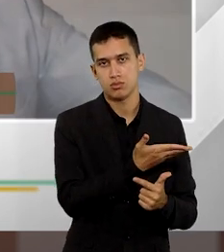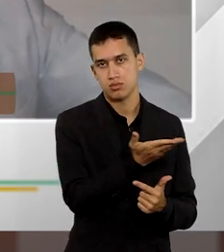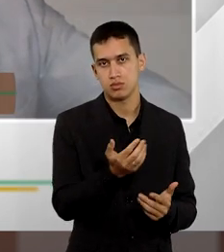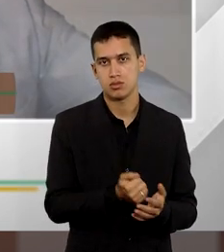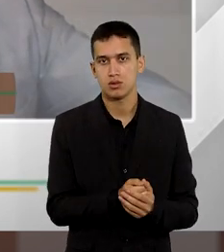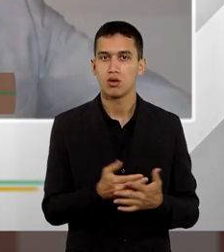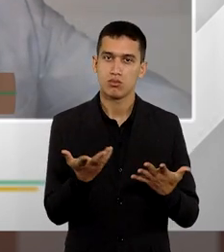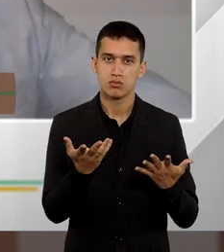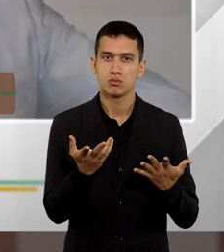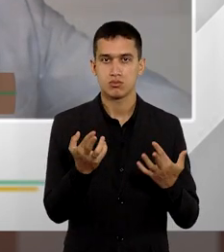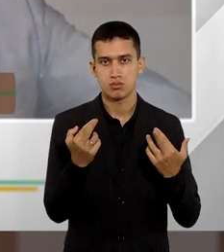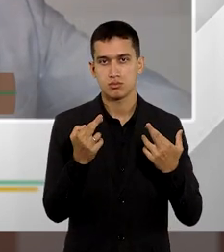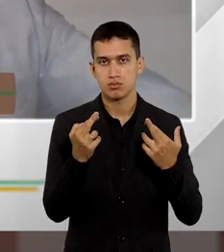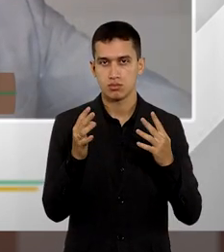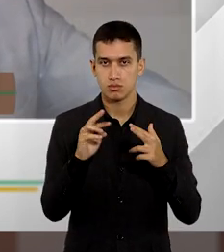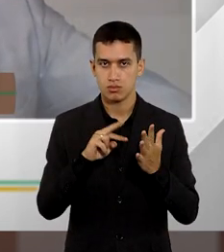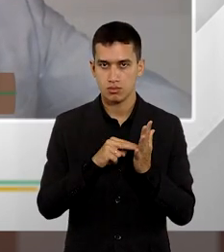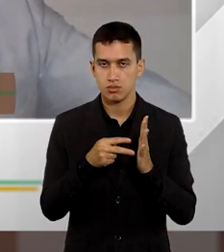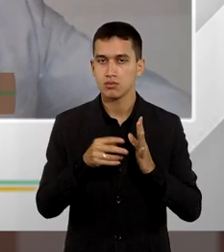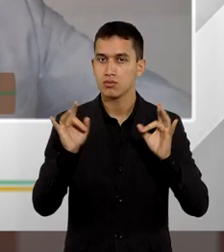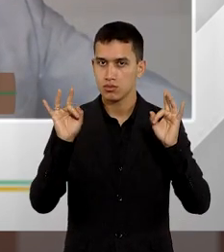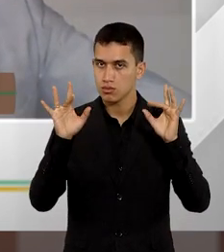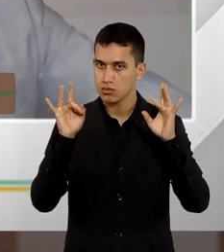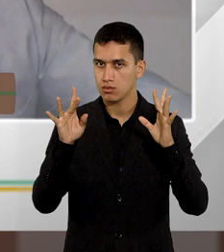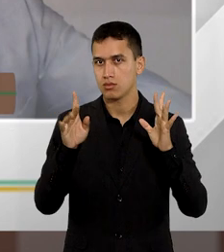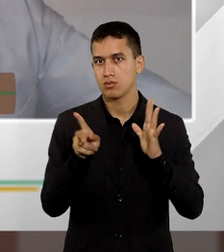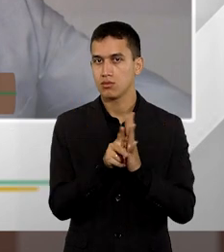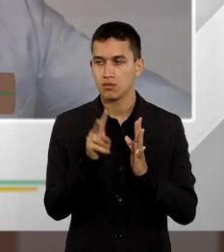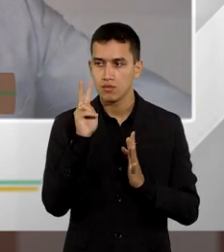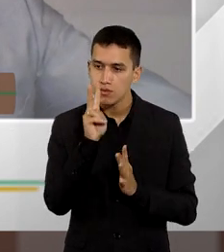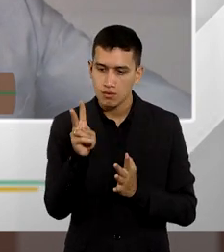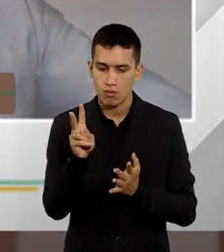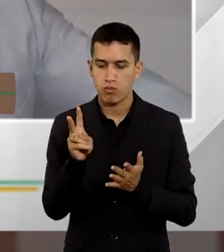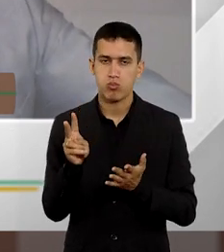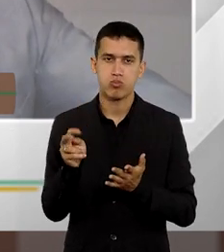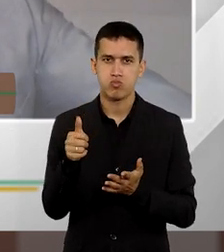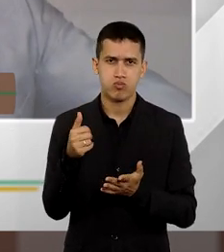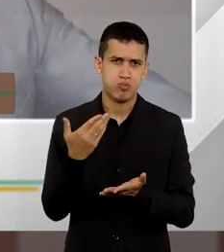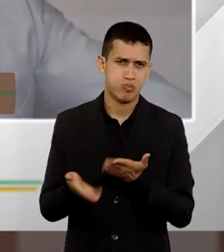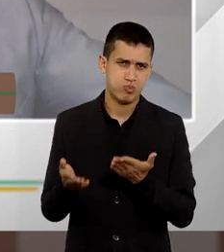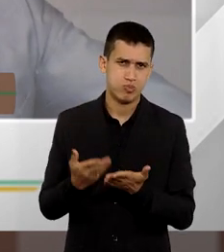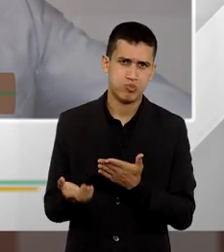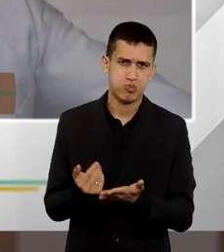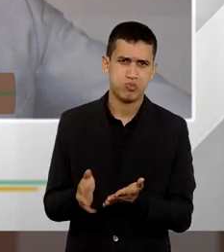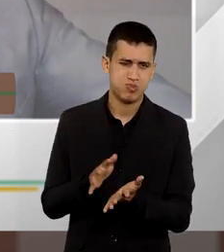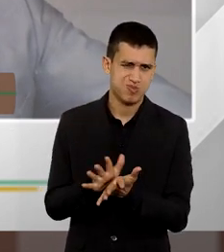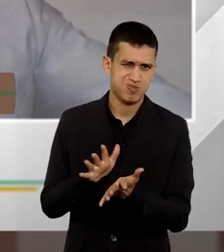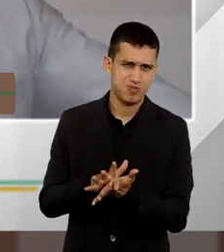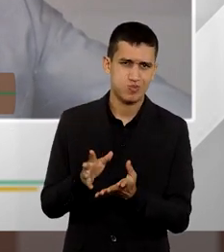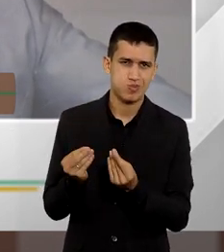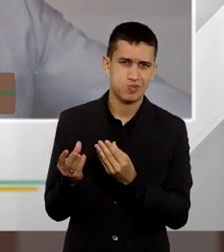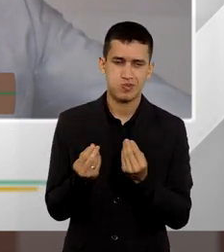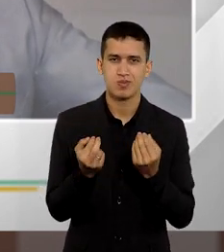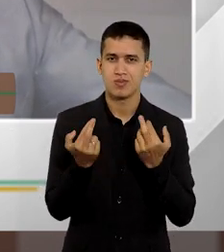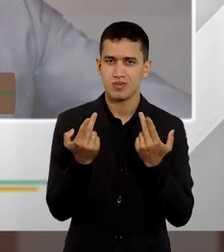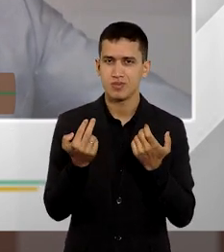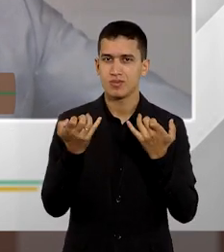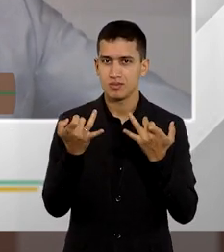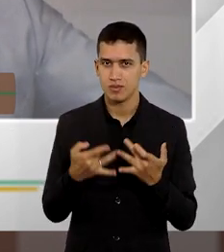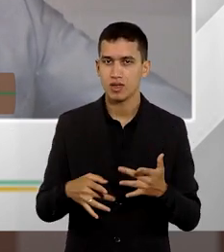são créditos privilegiados para efeito de habilitação, em falência, conforme dispõe o decreto-lei